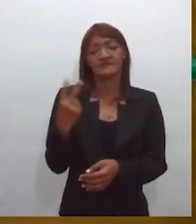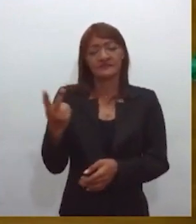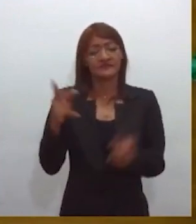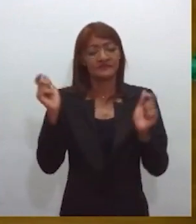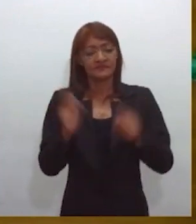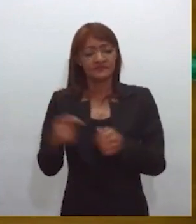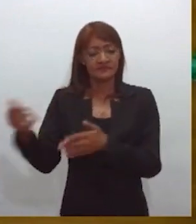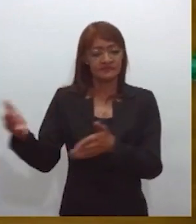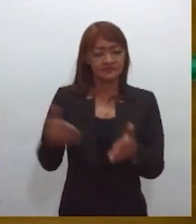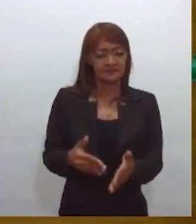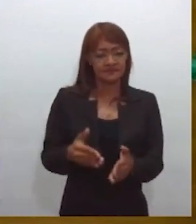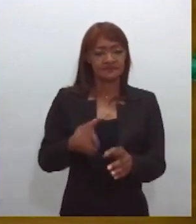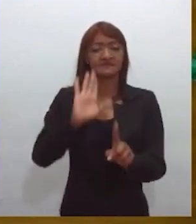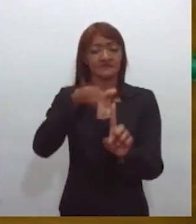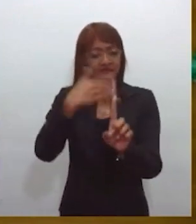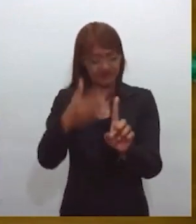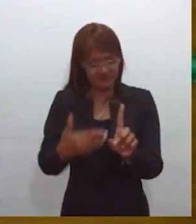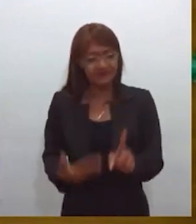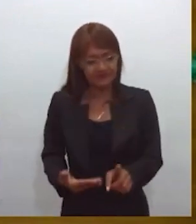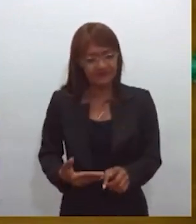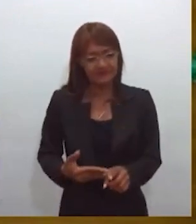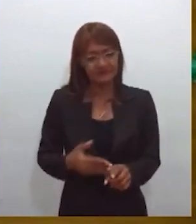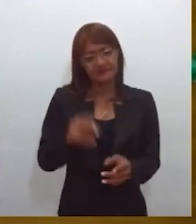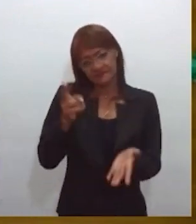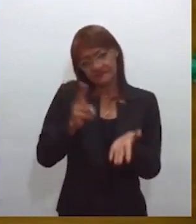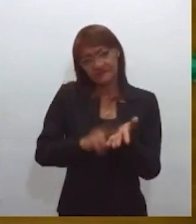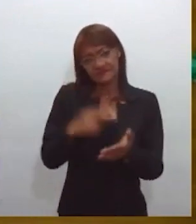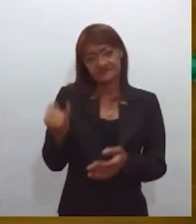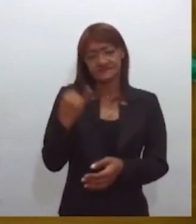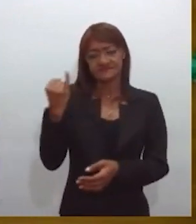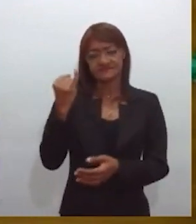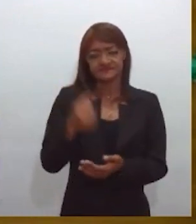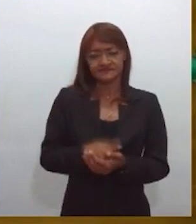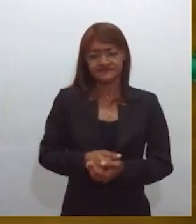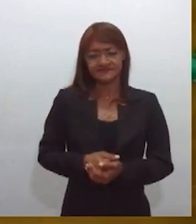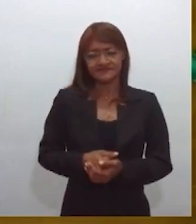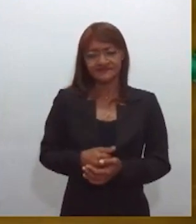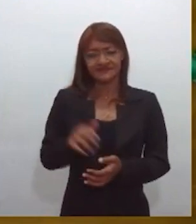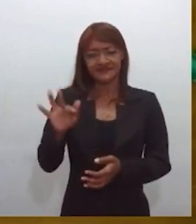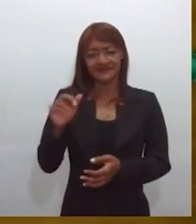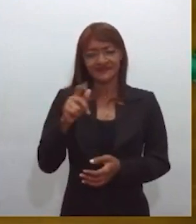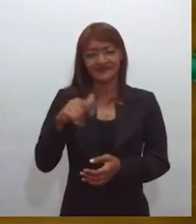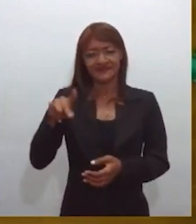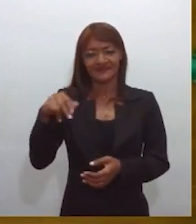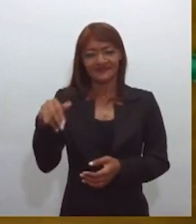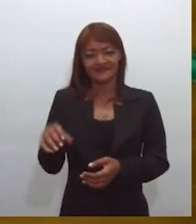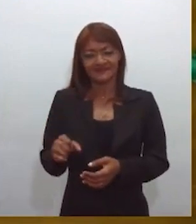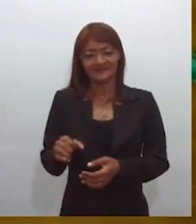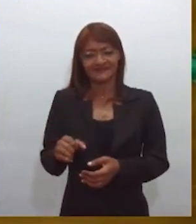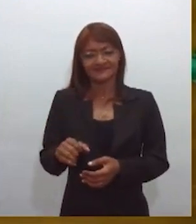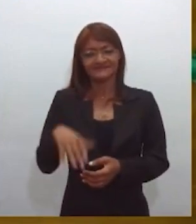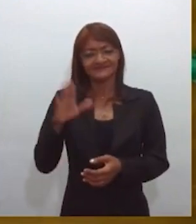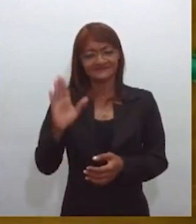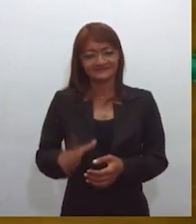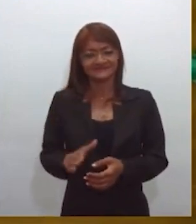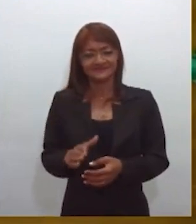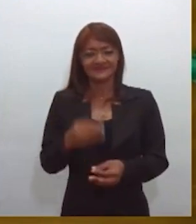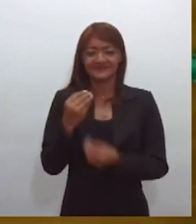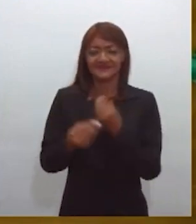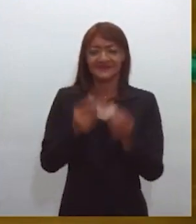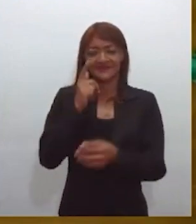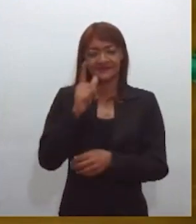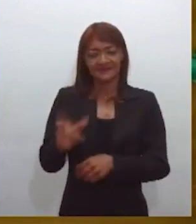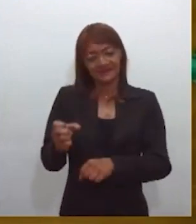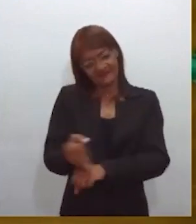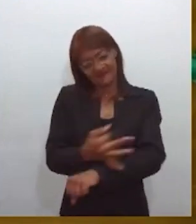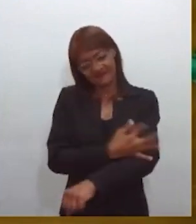homenageá-lo ainda em vida, que é importante, né? E Lito, com sua maravilha de guitarra baiana, conseguiu emocionar a todos nós. Foi uma festa